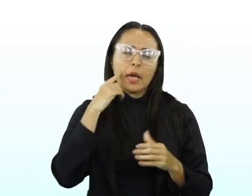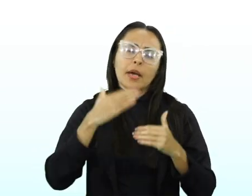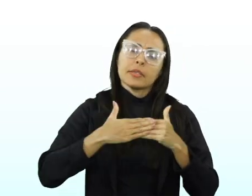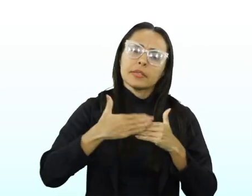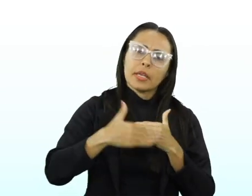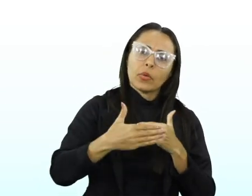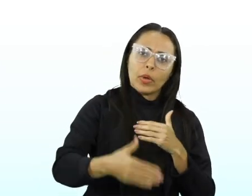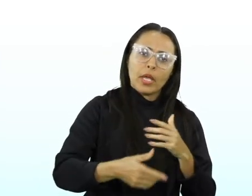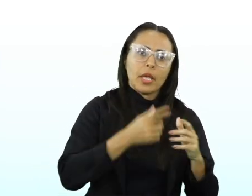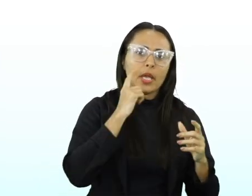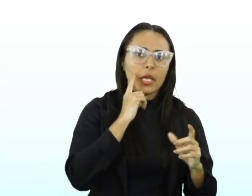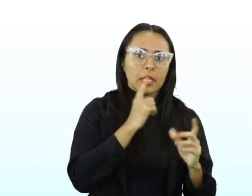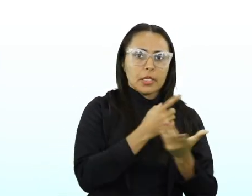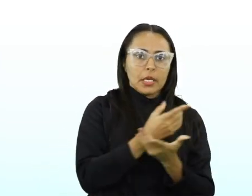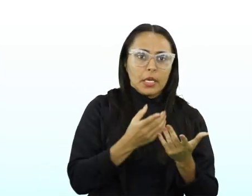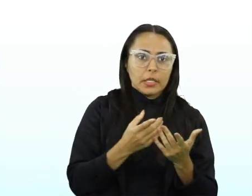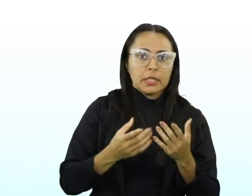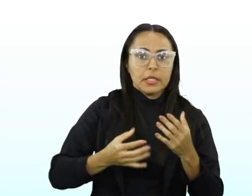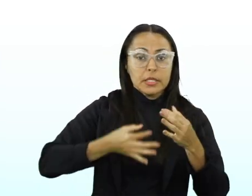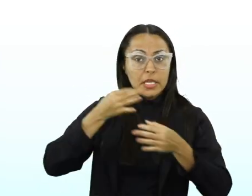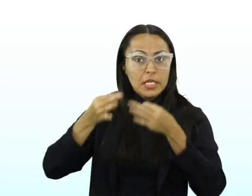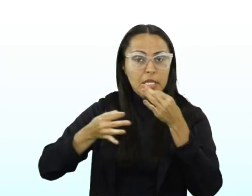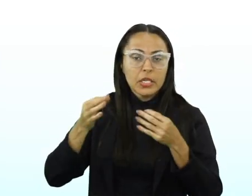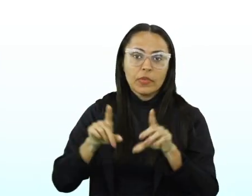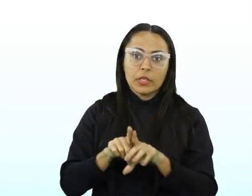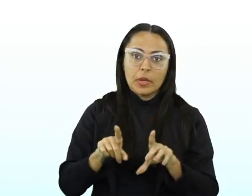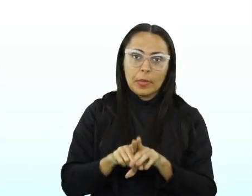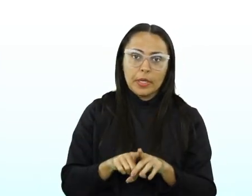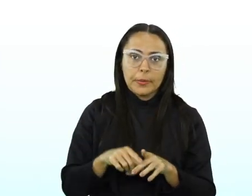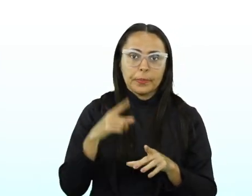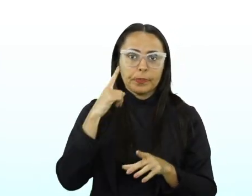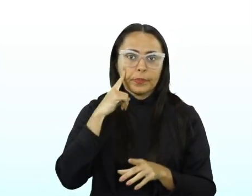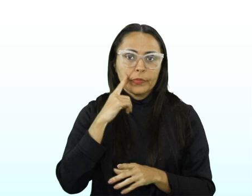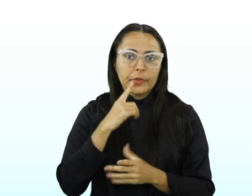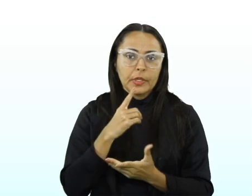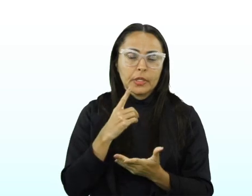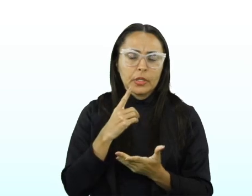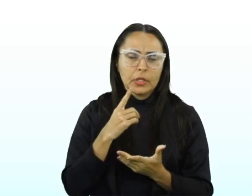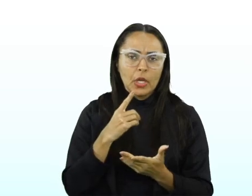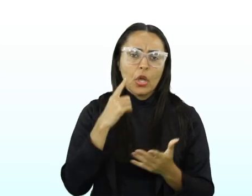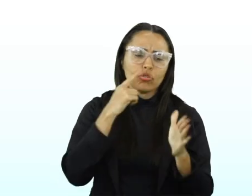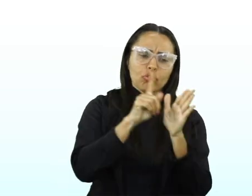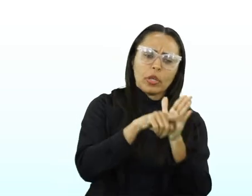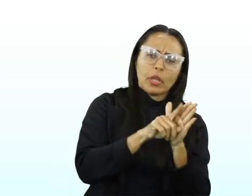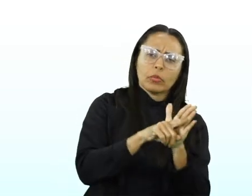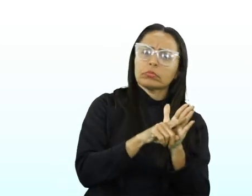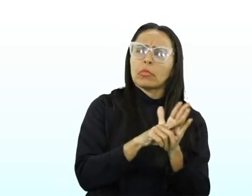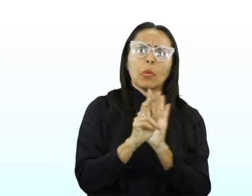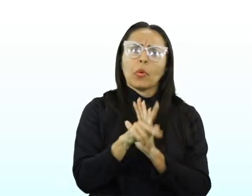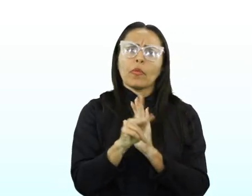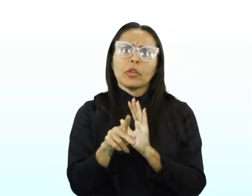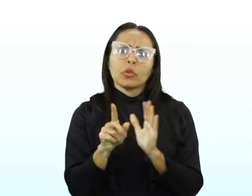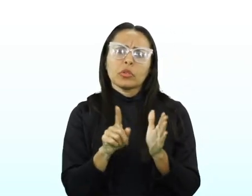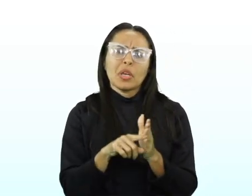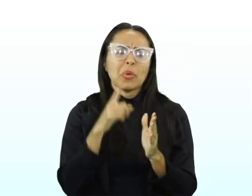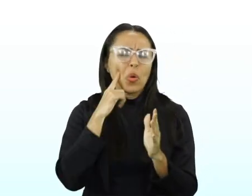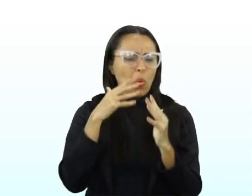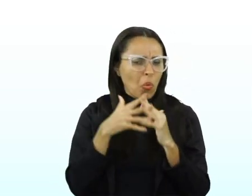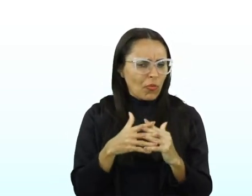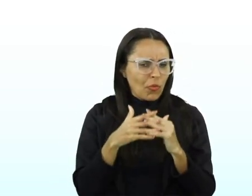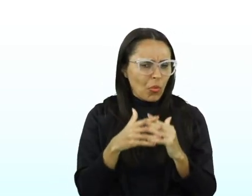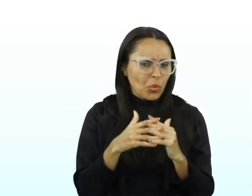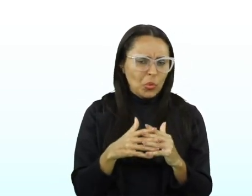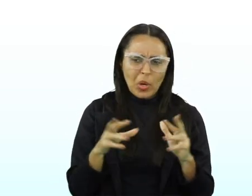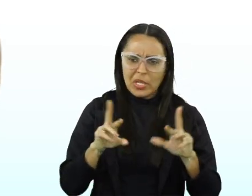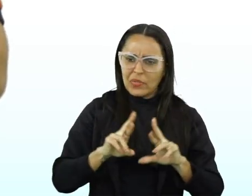narrativas, descritivas e dissertativas, como também injuntiva. Gênero. Professor, eu sempre confundo a questão, a diferença